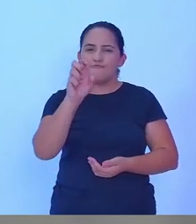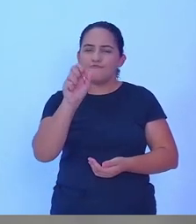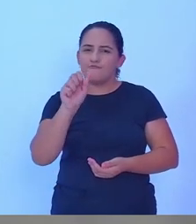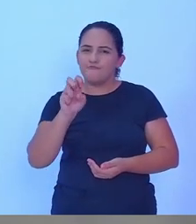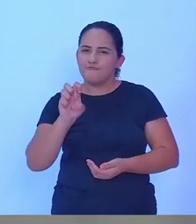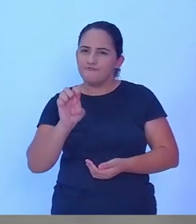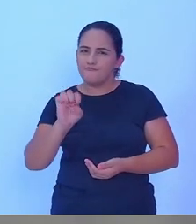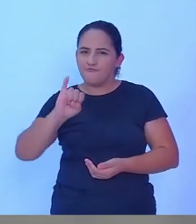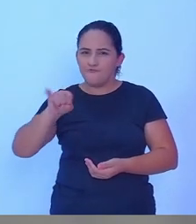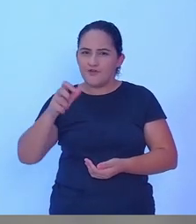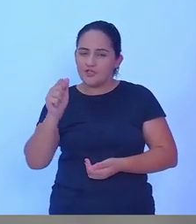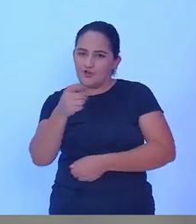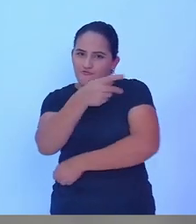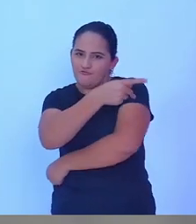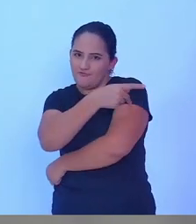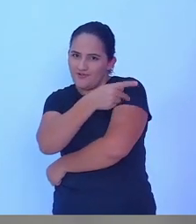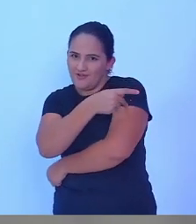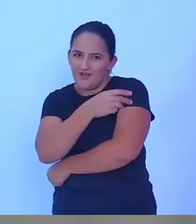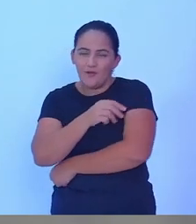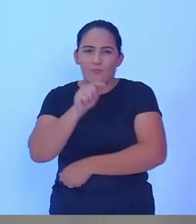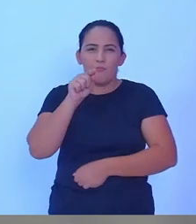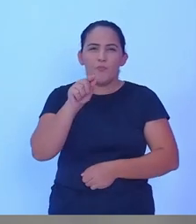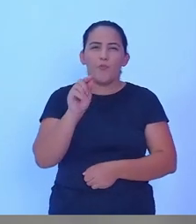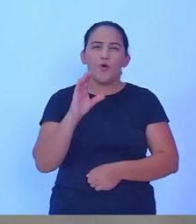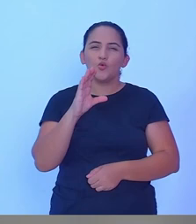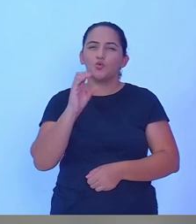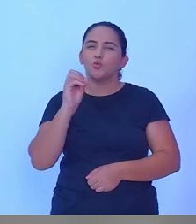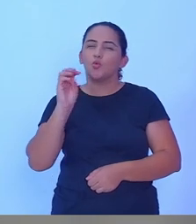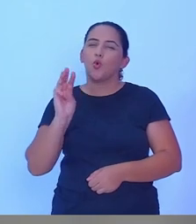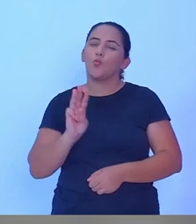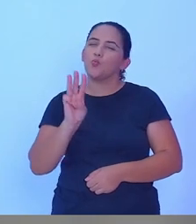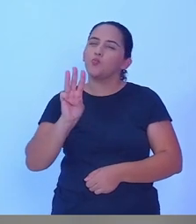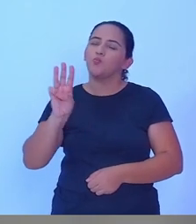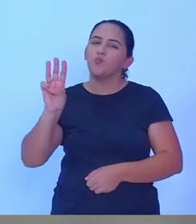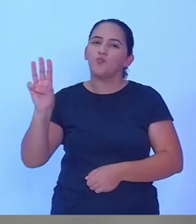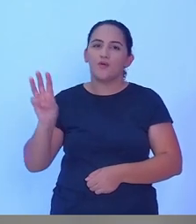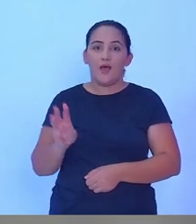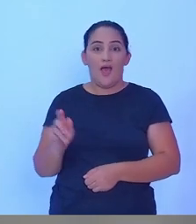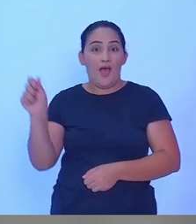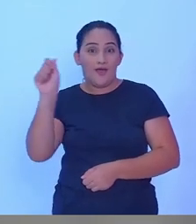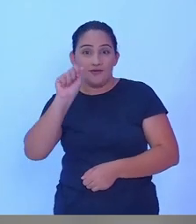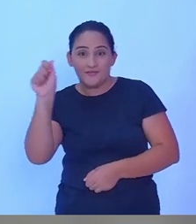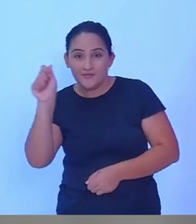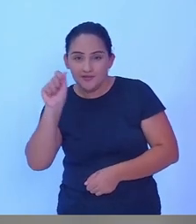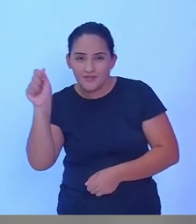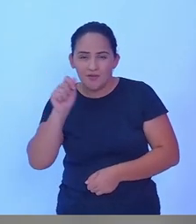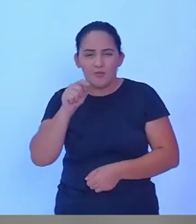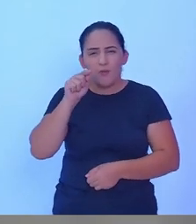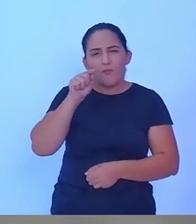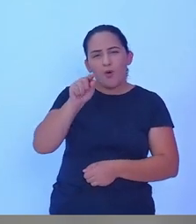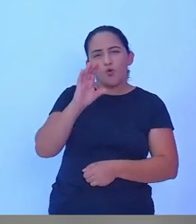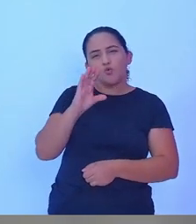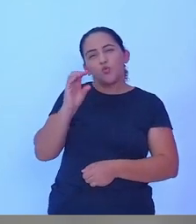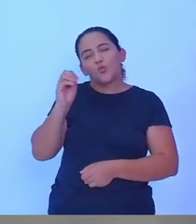vejavilhena.com.br, vejariquemes.com.br,